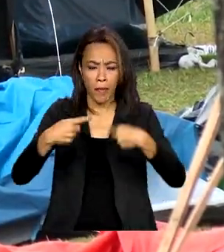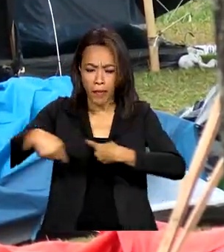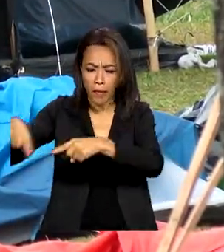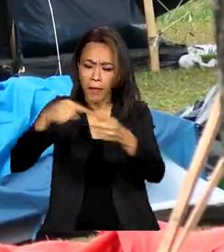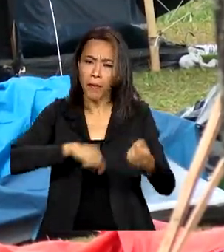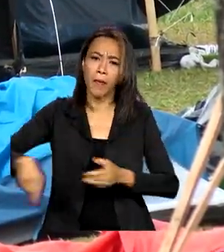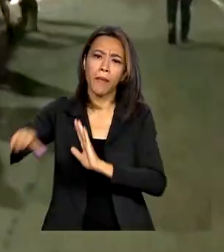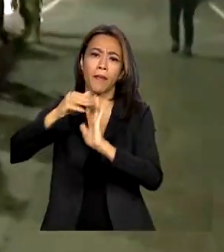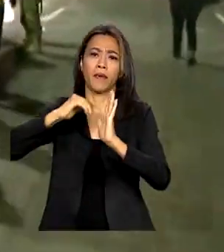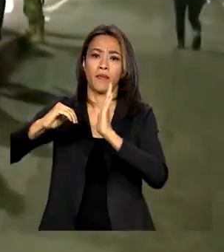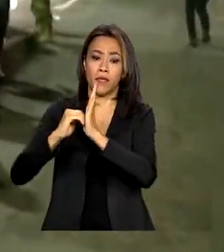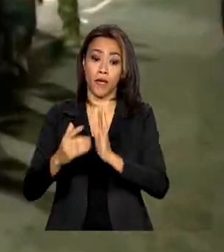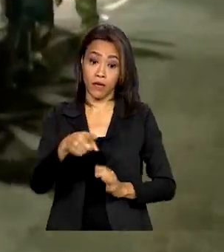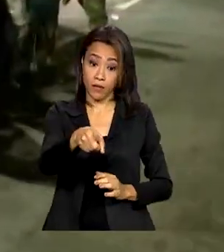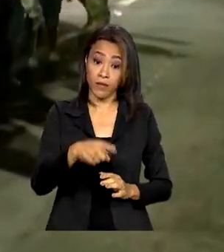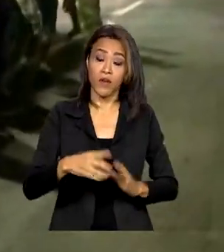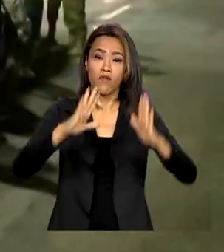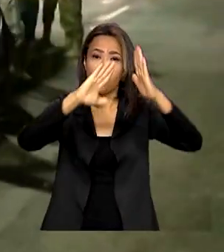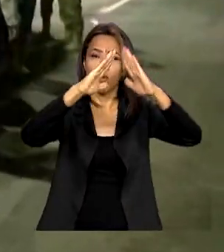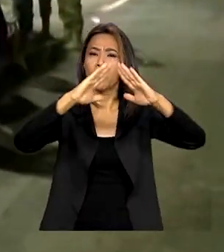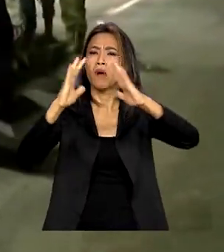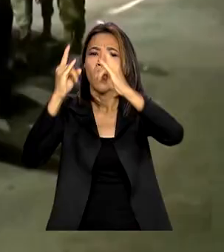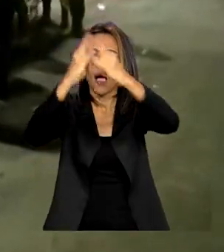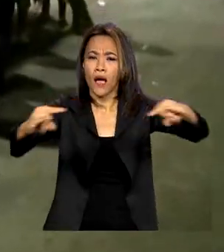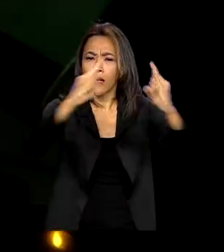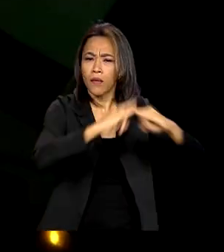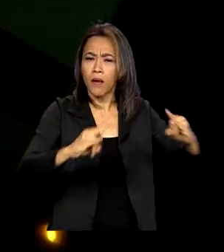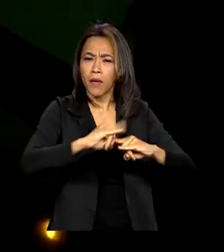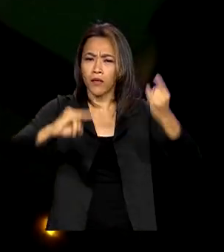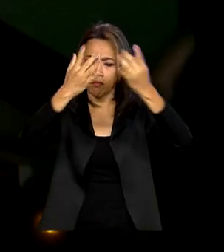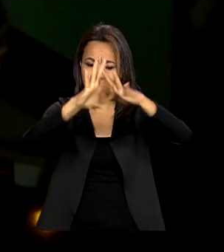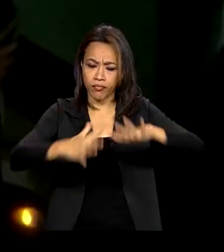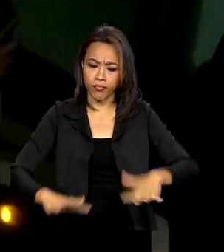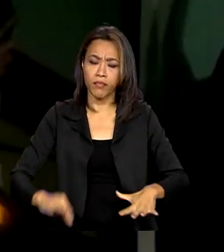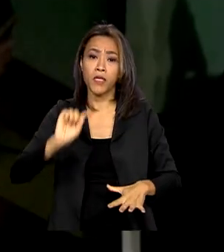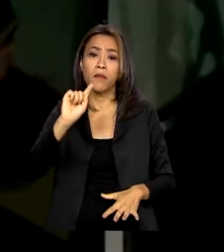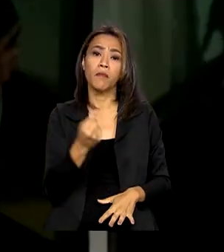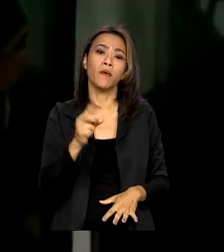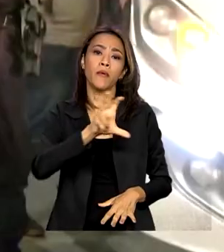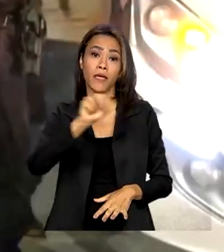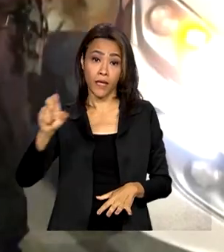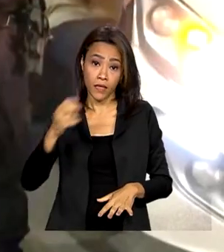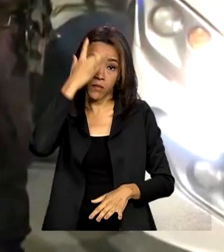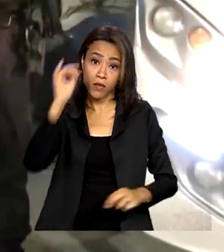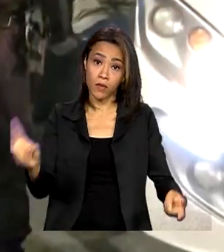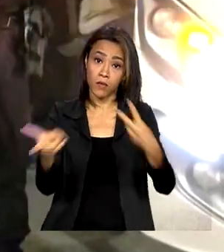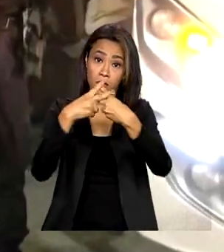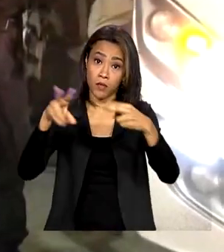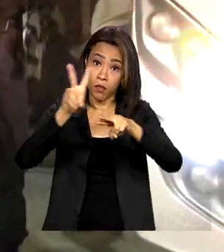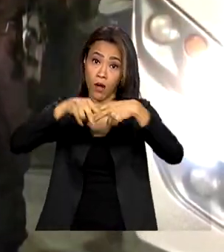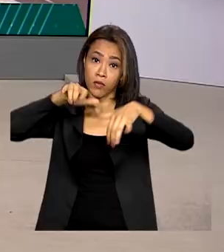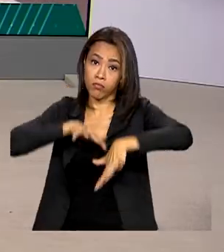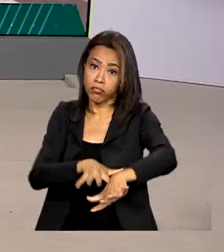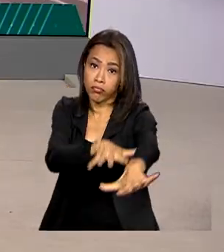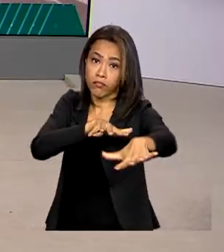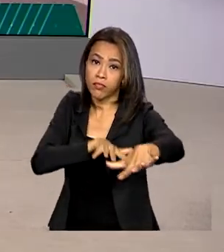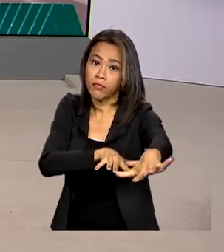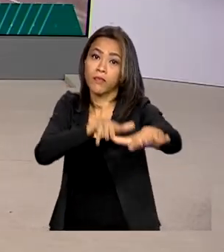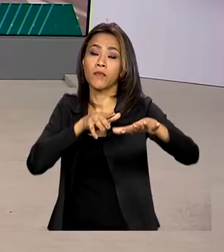Acampamentos desmobilizados e cerca de 1.500 pessoas presas por participação nas manifestações de domingo.